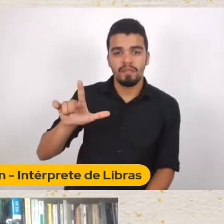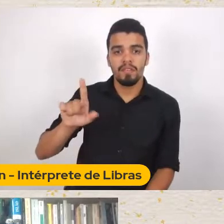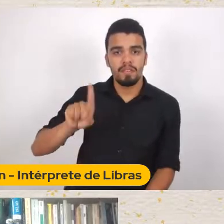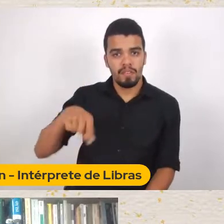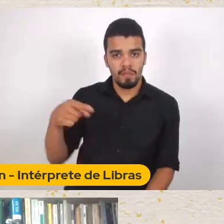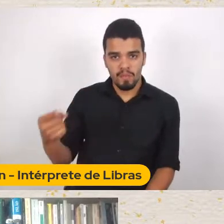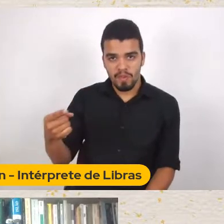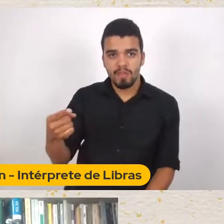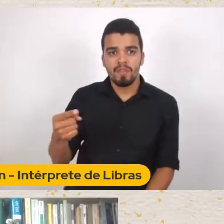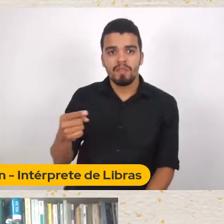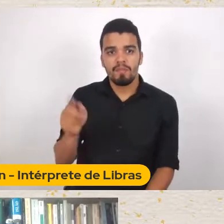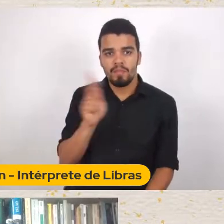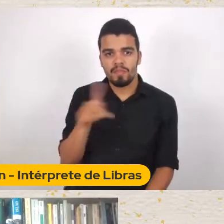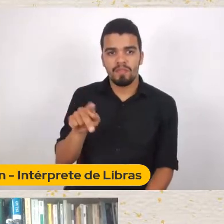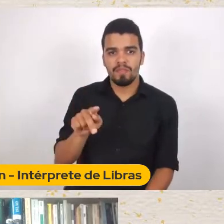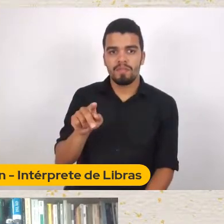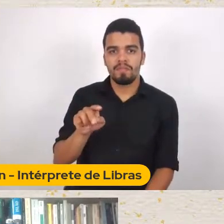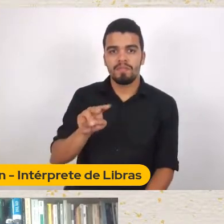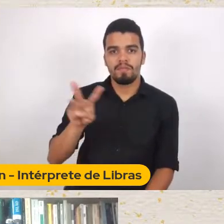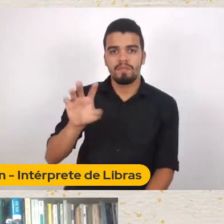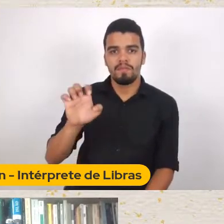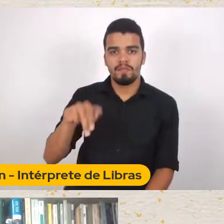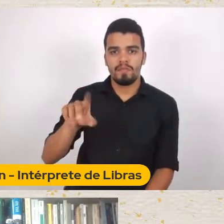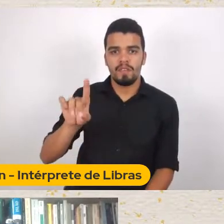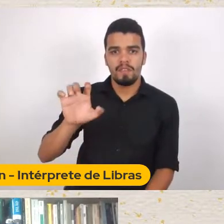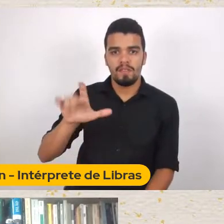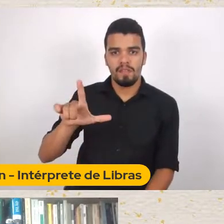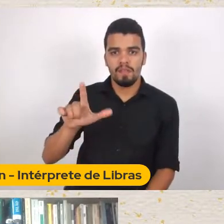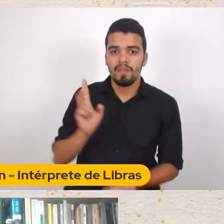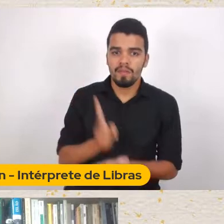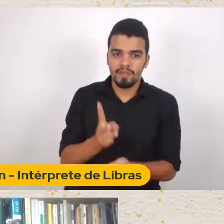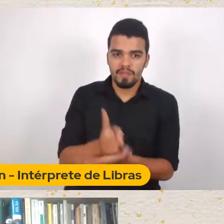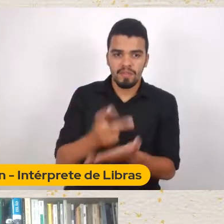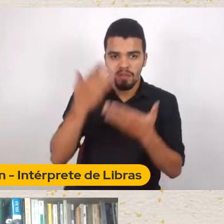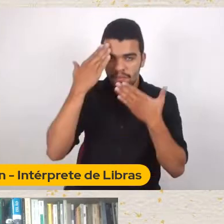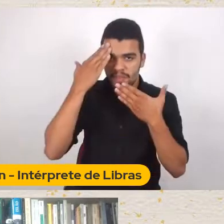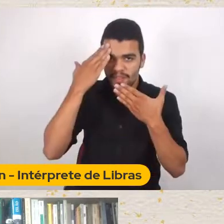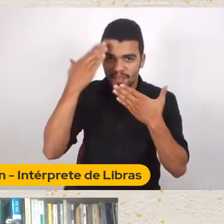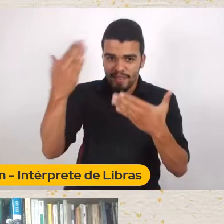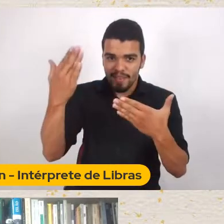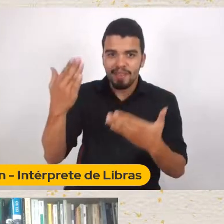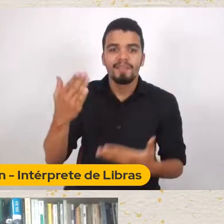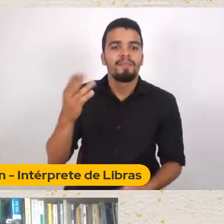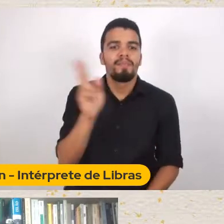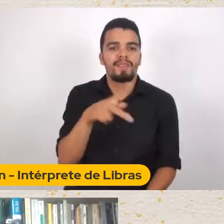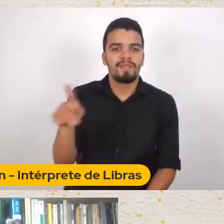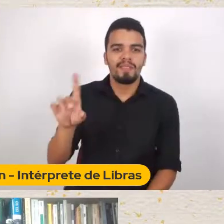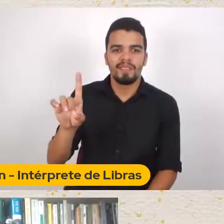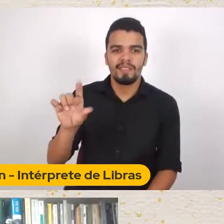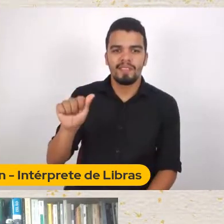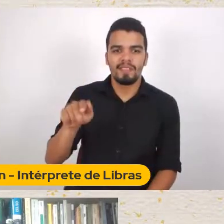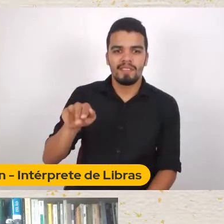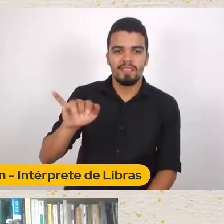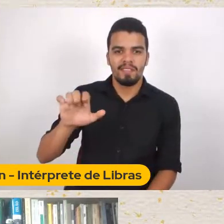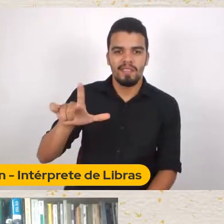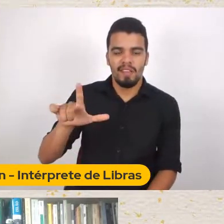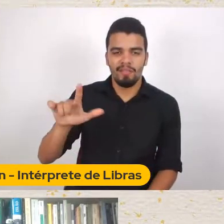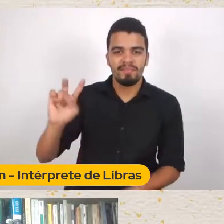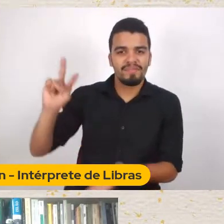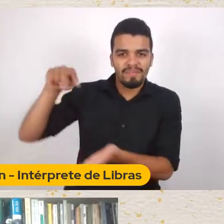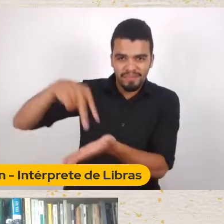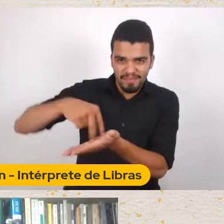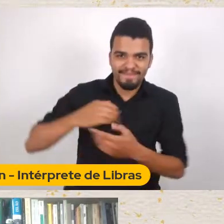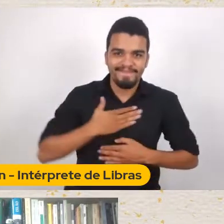continuidade Muito obrigada mais uma vez, professor Daniel É um prazer estar com você novamente E é um prazer tê-lo aqui